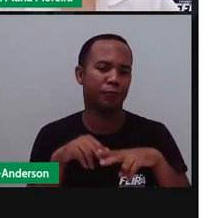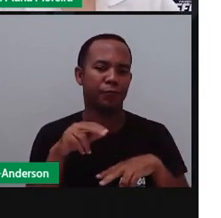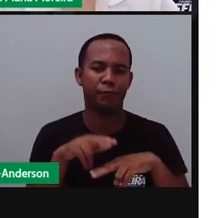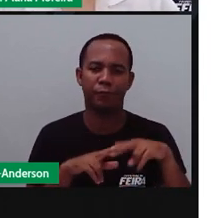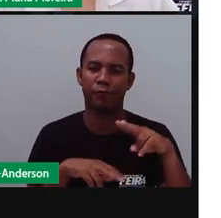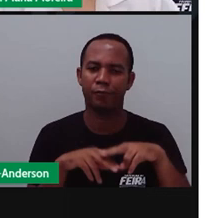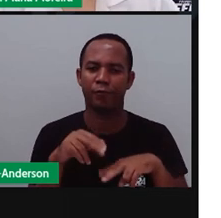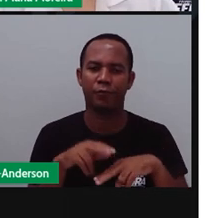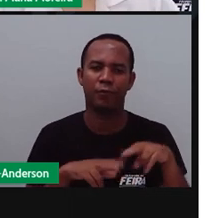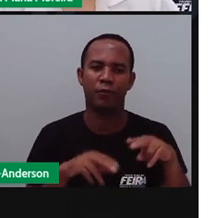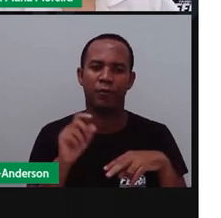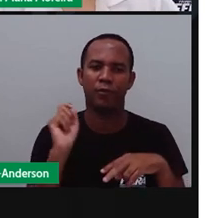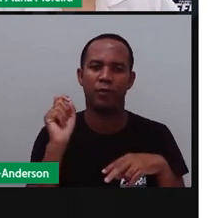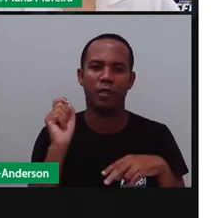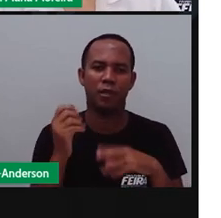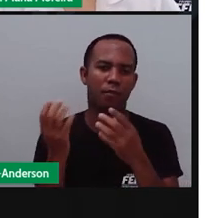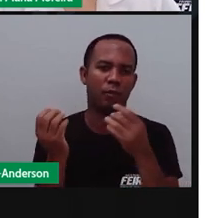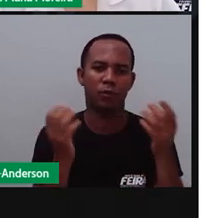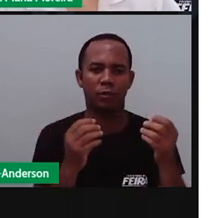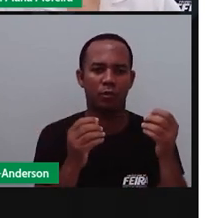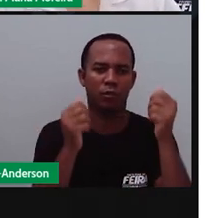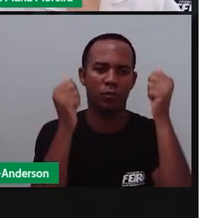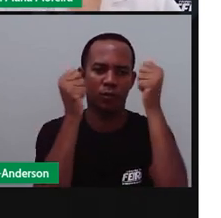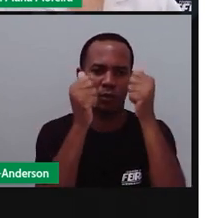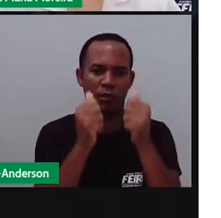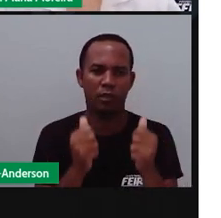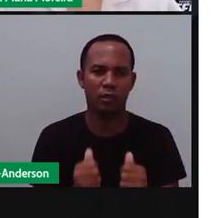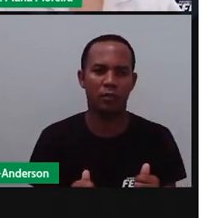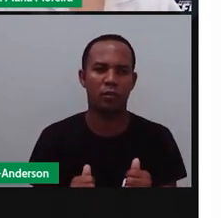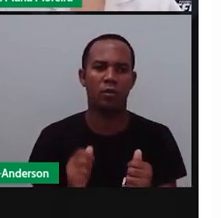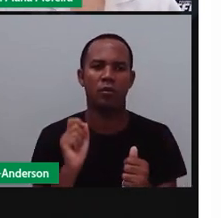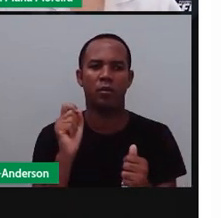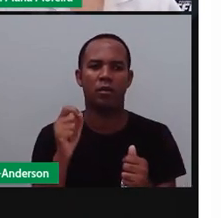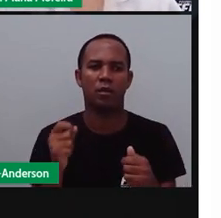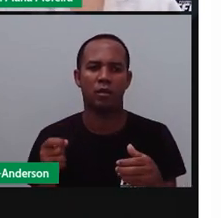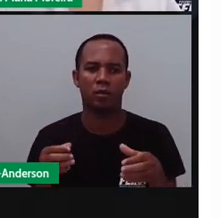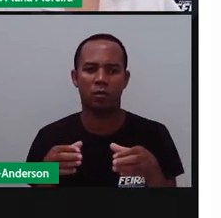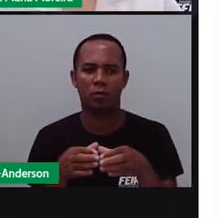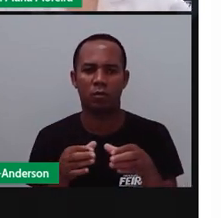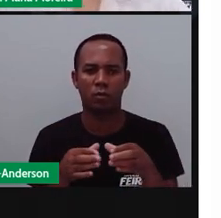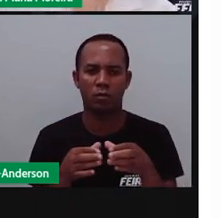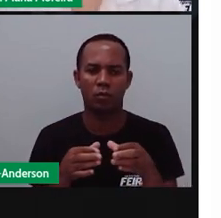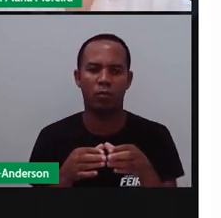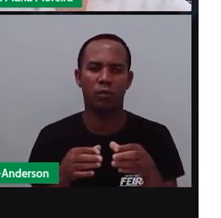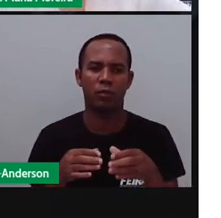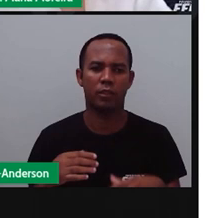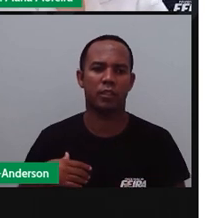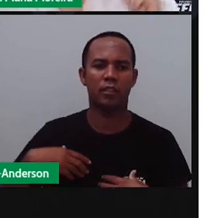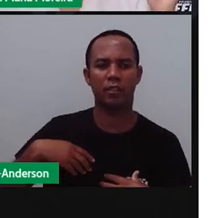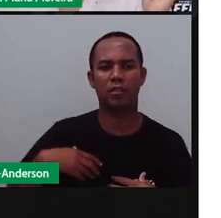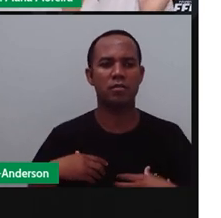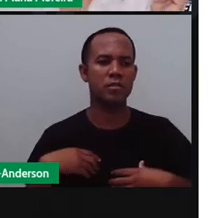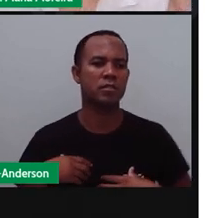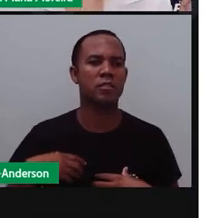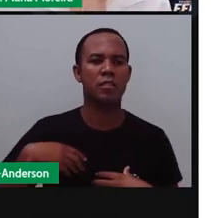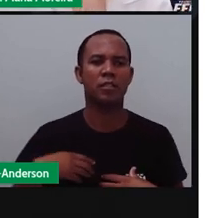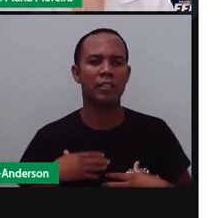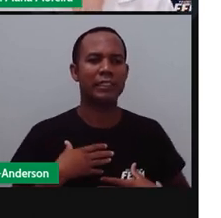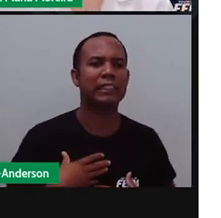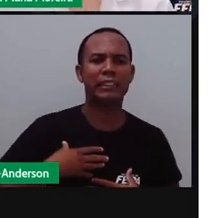festas em homenagem a vários santos que já fazem parte do folclore nacional. É tempo de quadrilha,